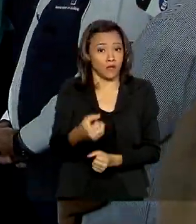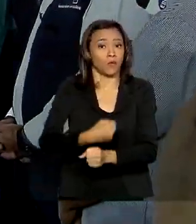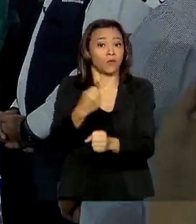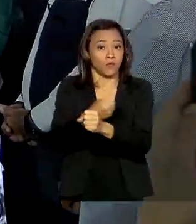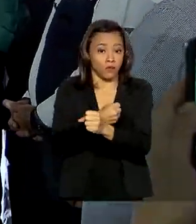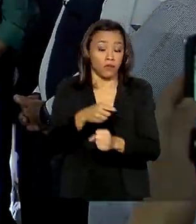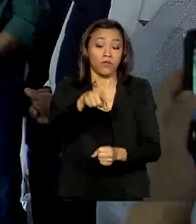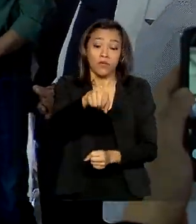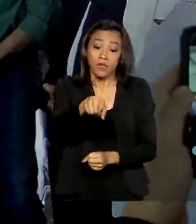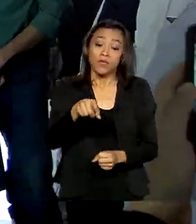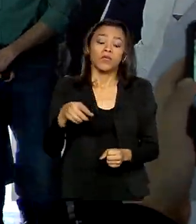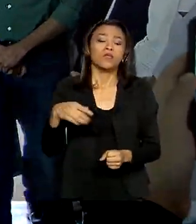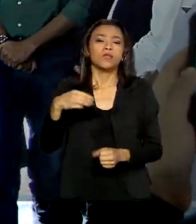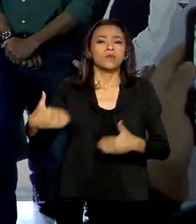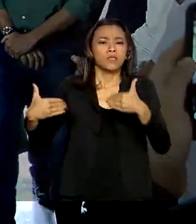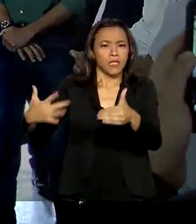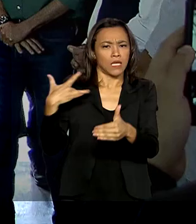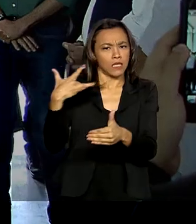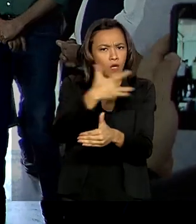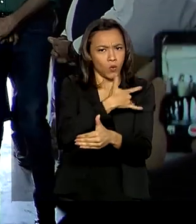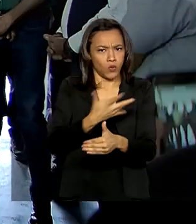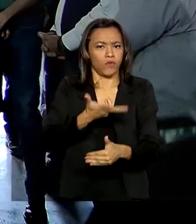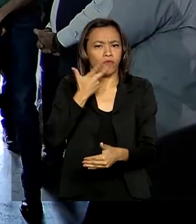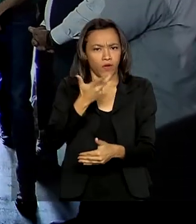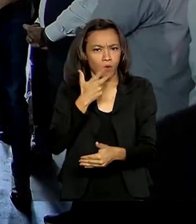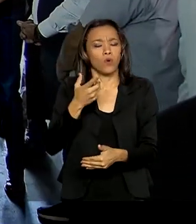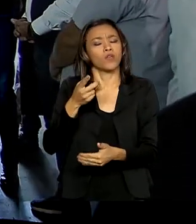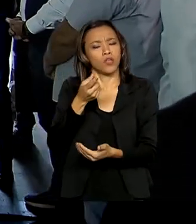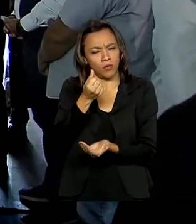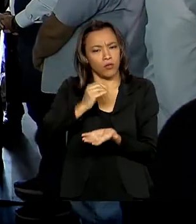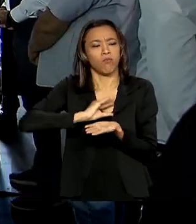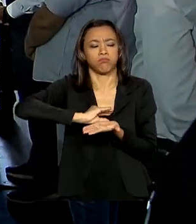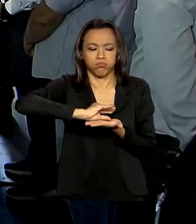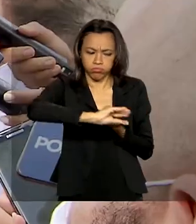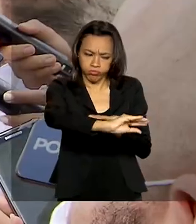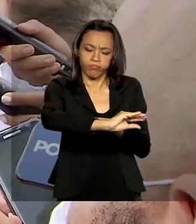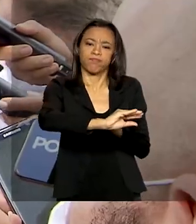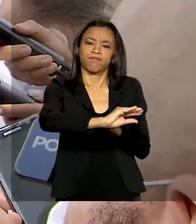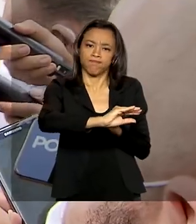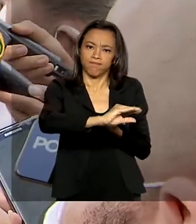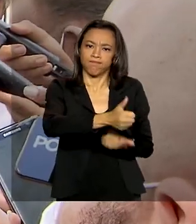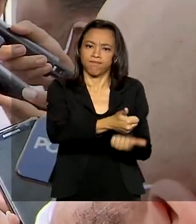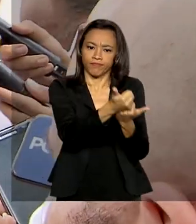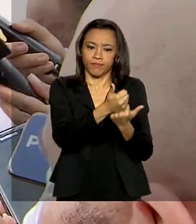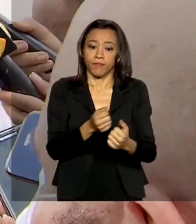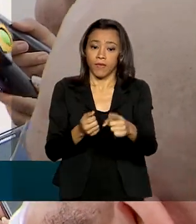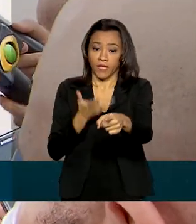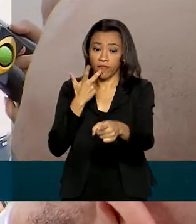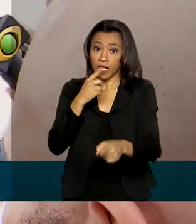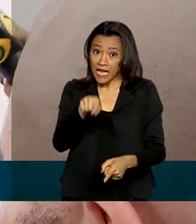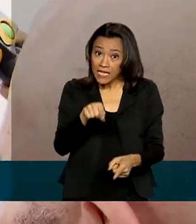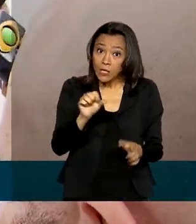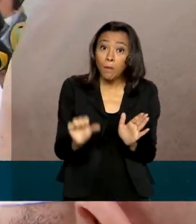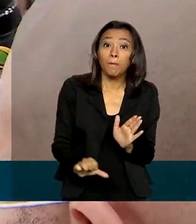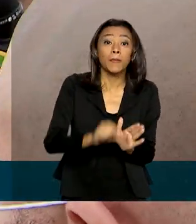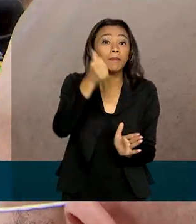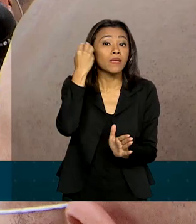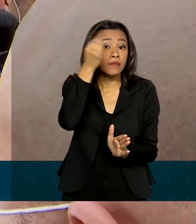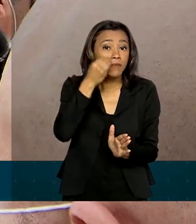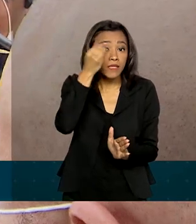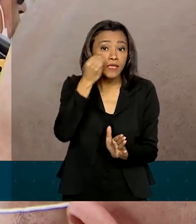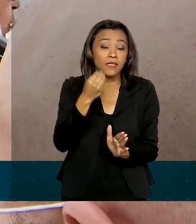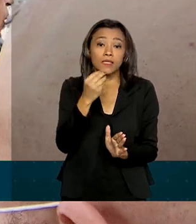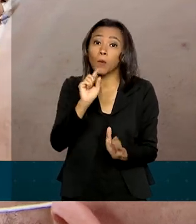Além disso, o Ministério da Saúde reforçou os repasses para o estado. Esse daqui é o piloto, é o 01 dos